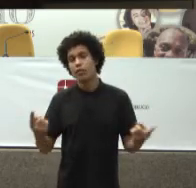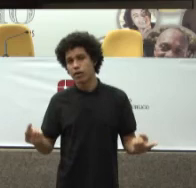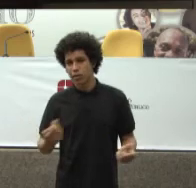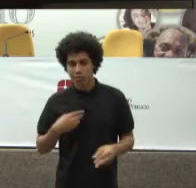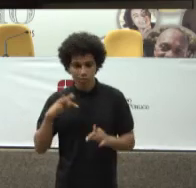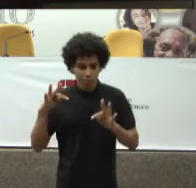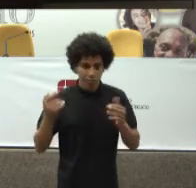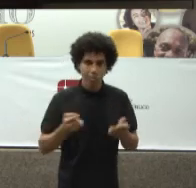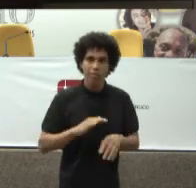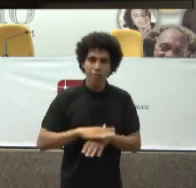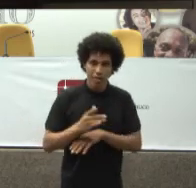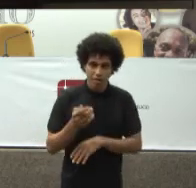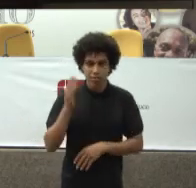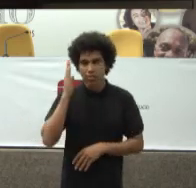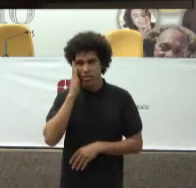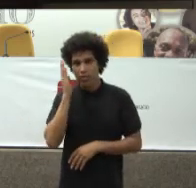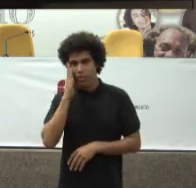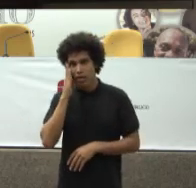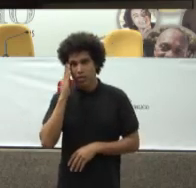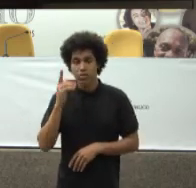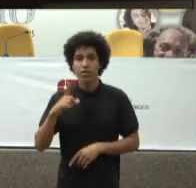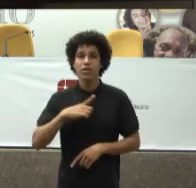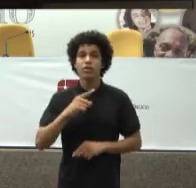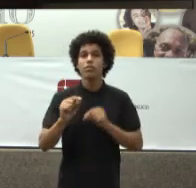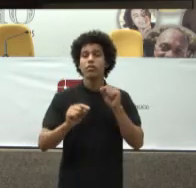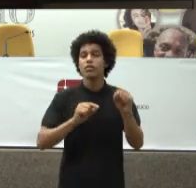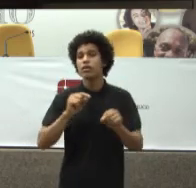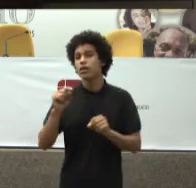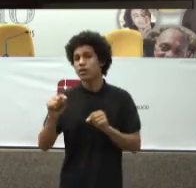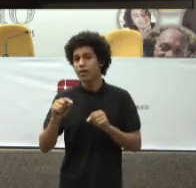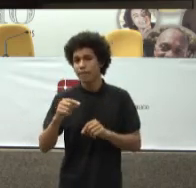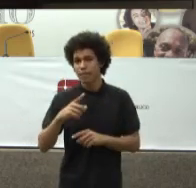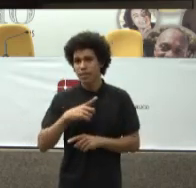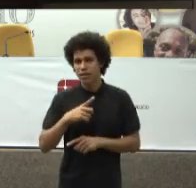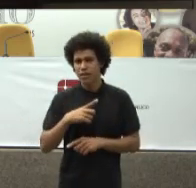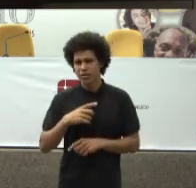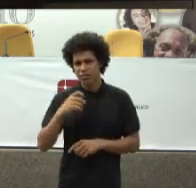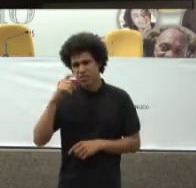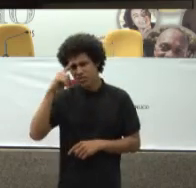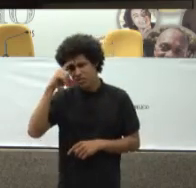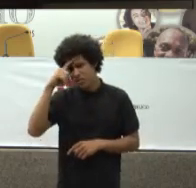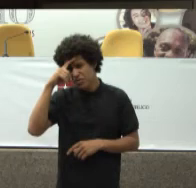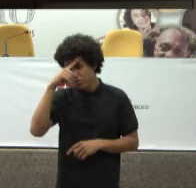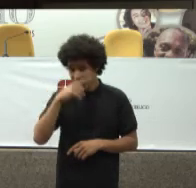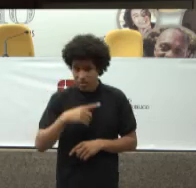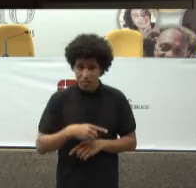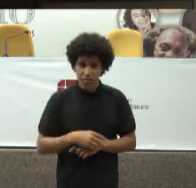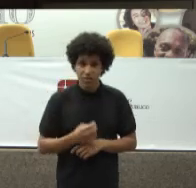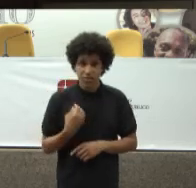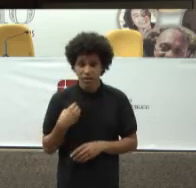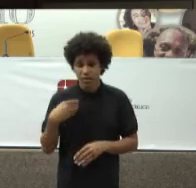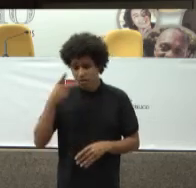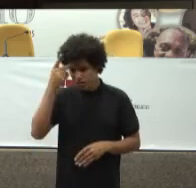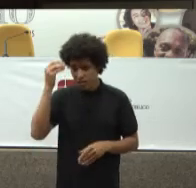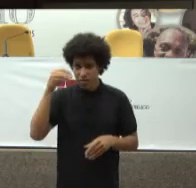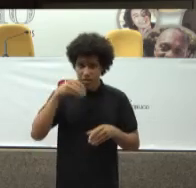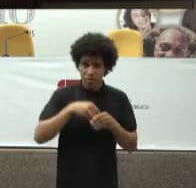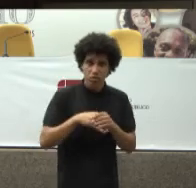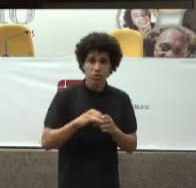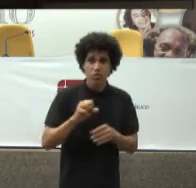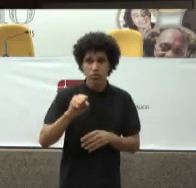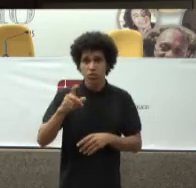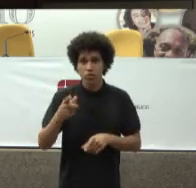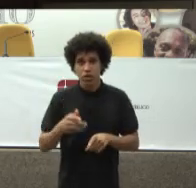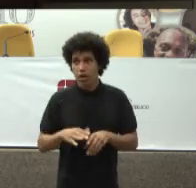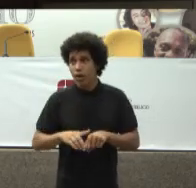Pelo relatório do TCU Tem uma significativa Ocorrência de judicialização De itens Que por estar incorporado Ao SUS Deveriam ser fornecidos